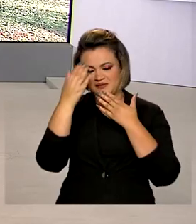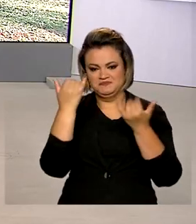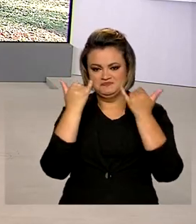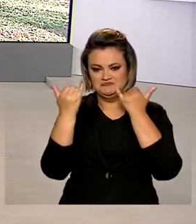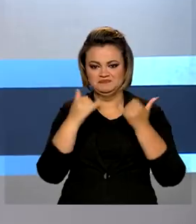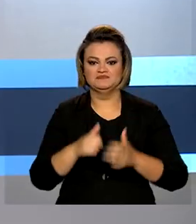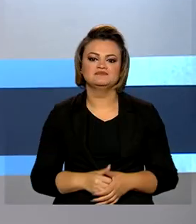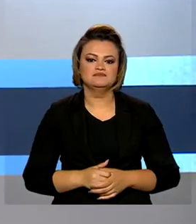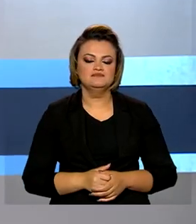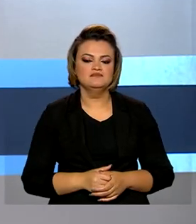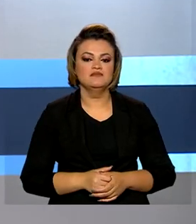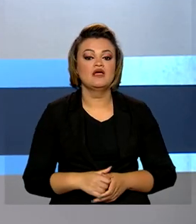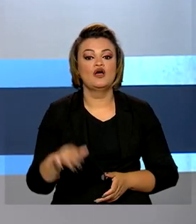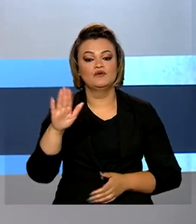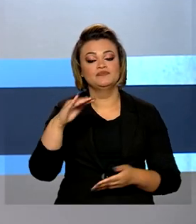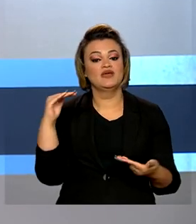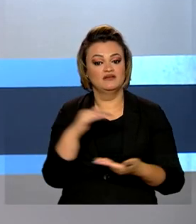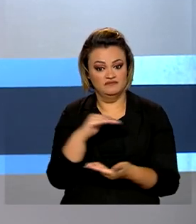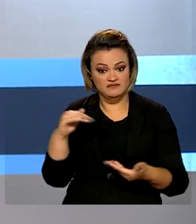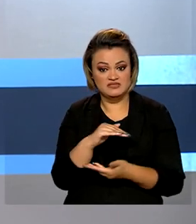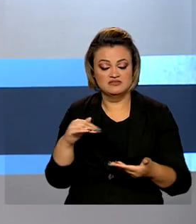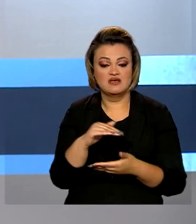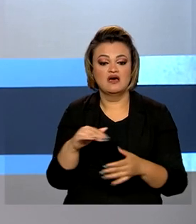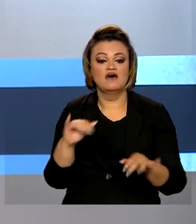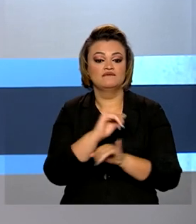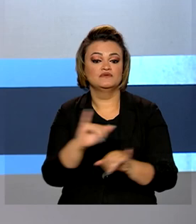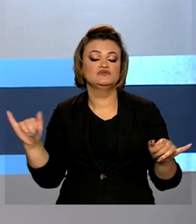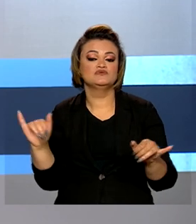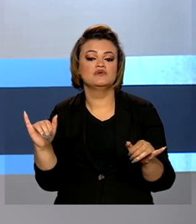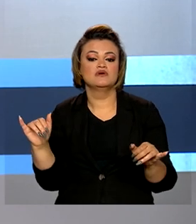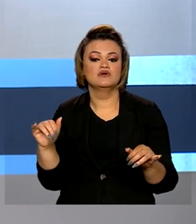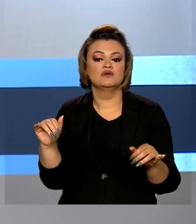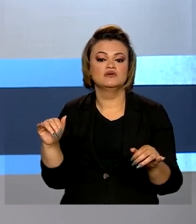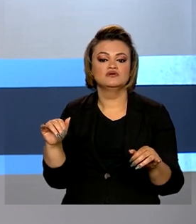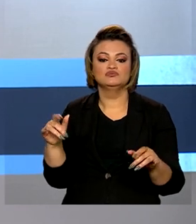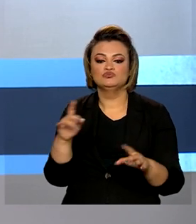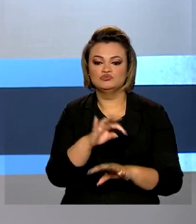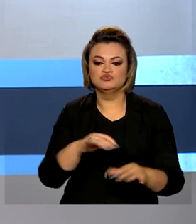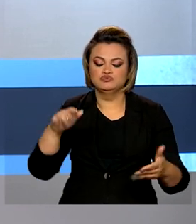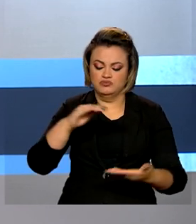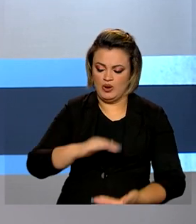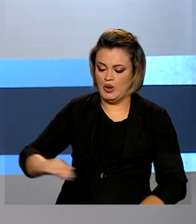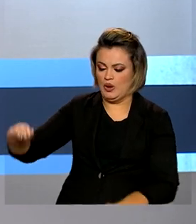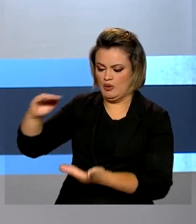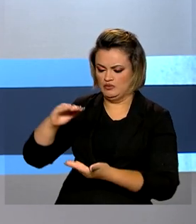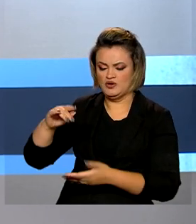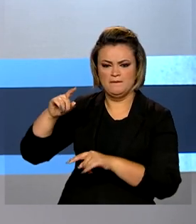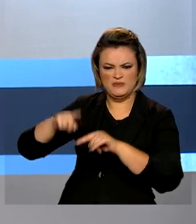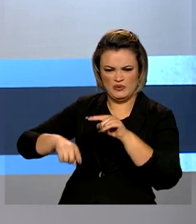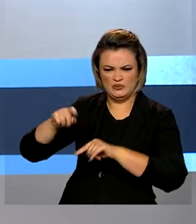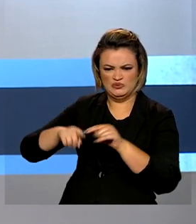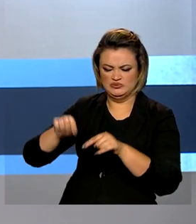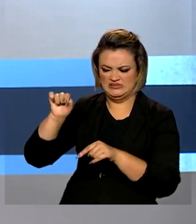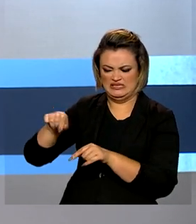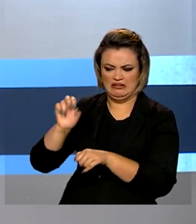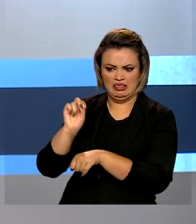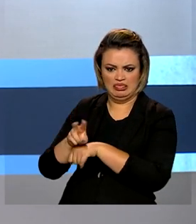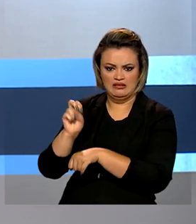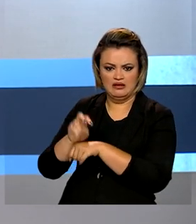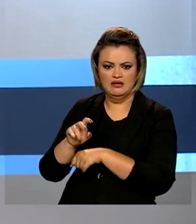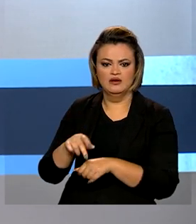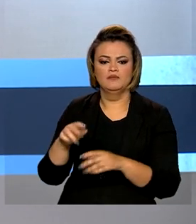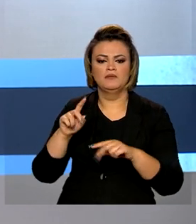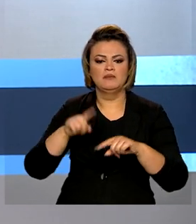informações. E olha, a Anvisa determinou o recolhimento de todos os lotes de produtos suspeitos de contaminação por